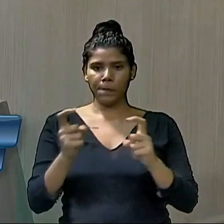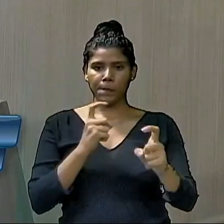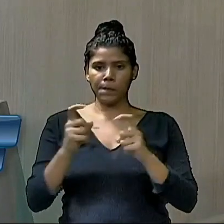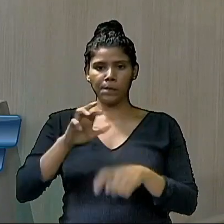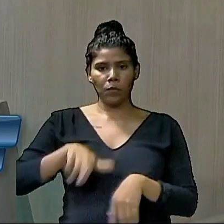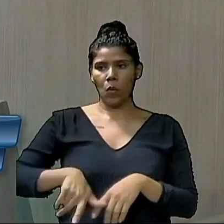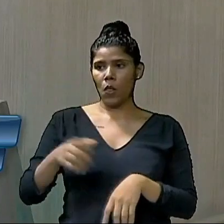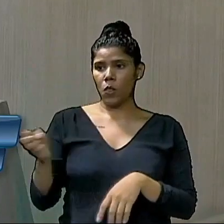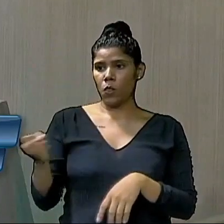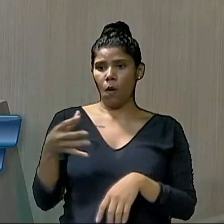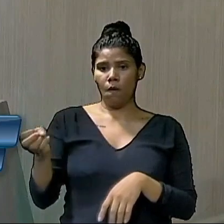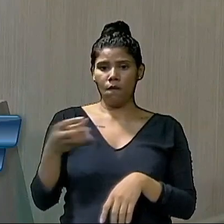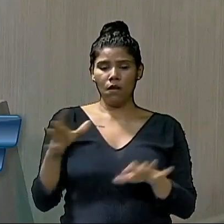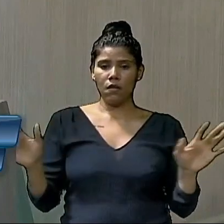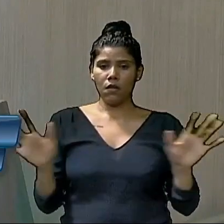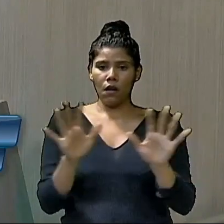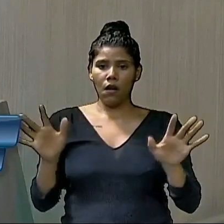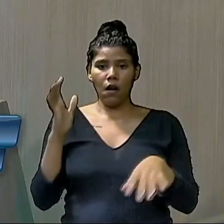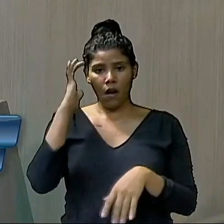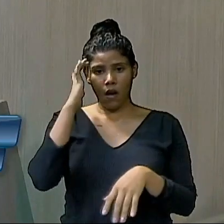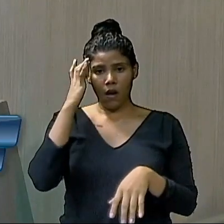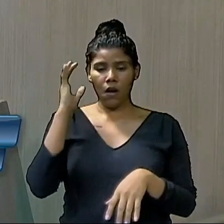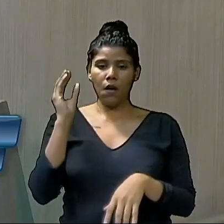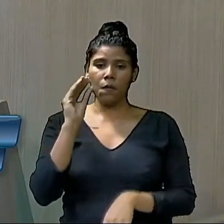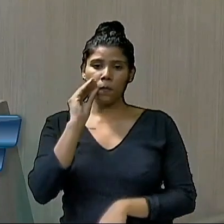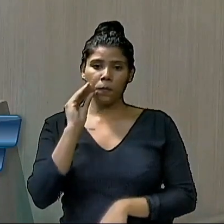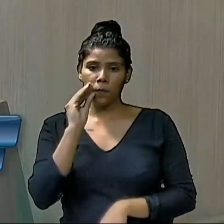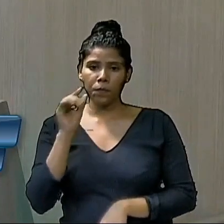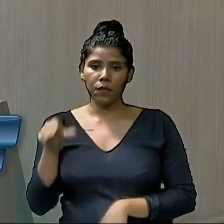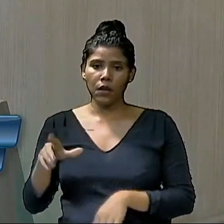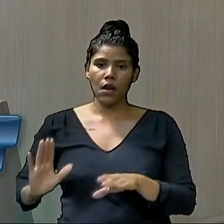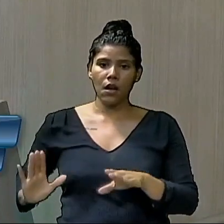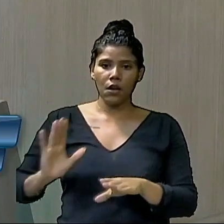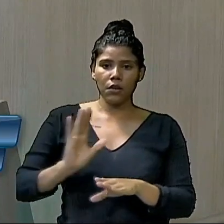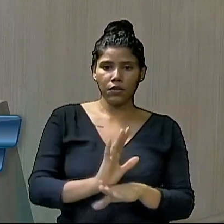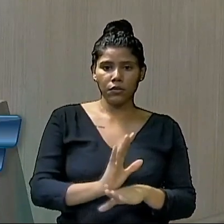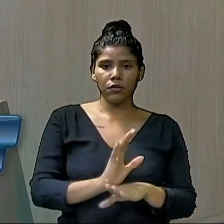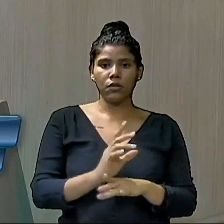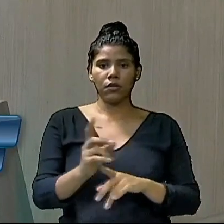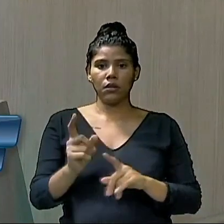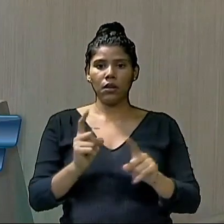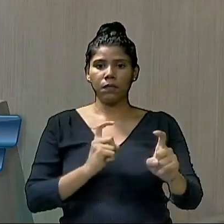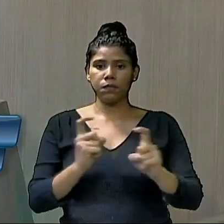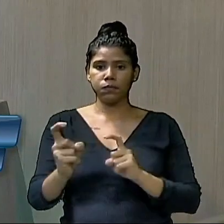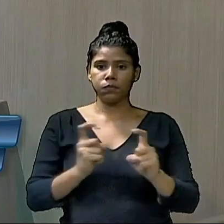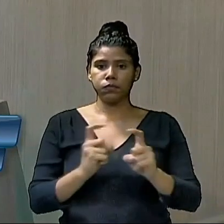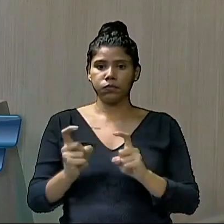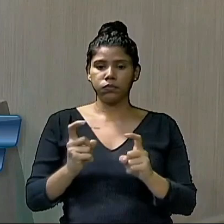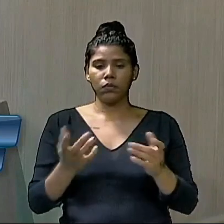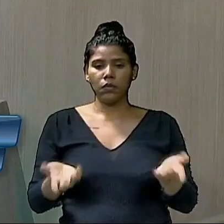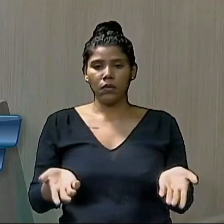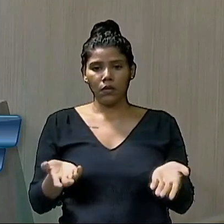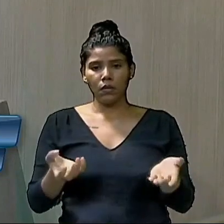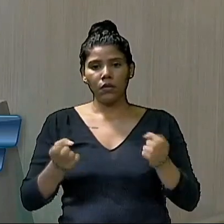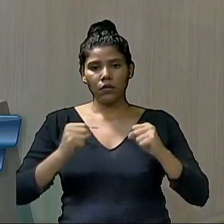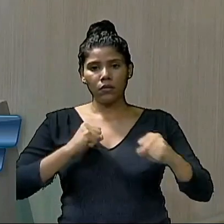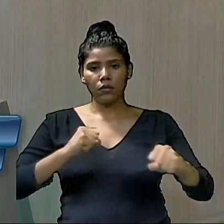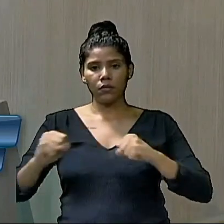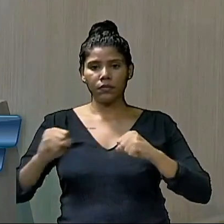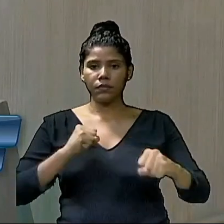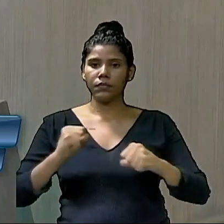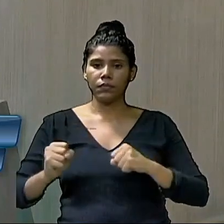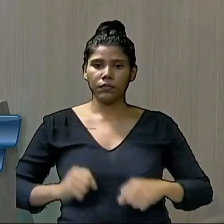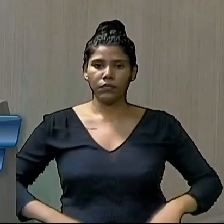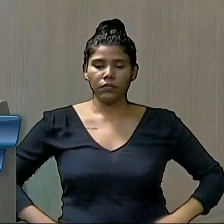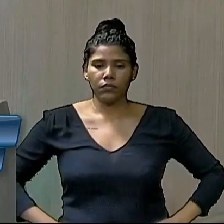nova. Acho que a contribuição do deputado Antônio Henrique ajuda a qualificar o debate, porque senão se restringe somente ao embate,